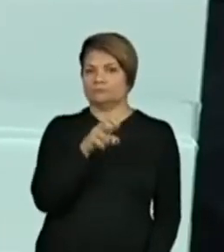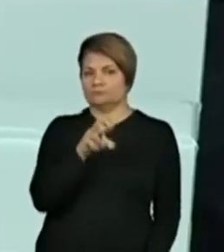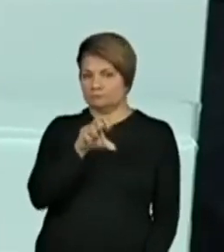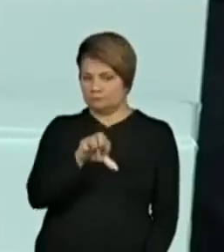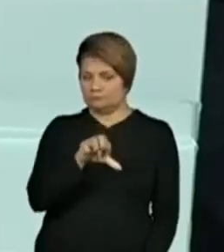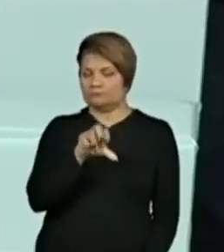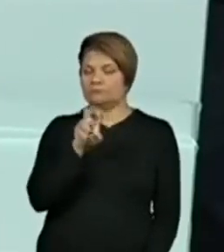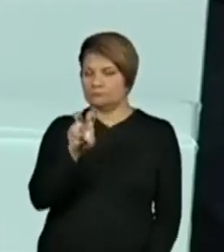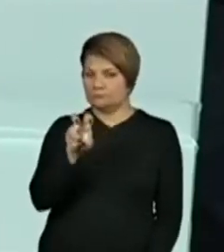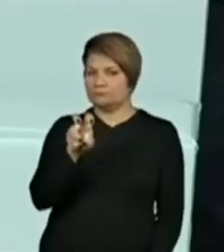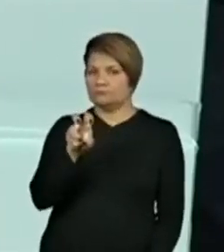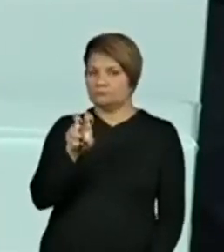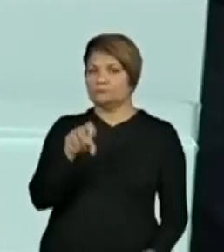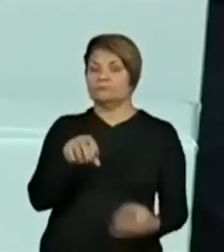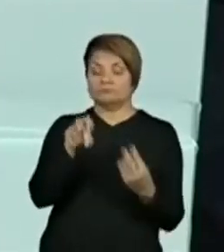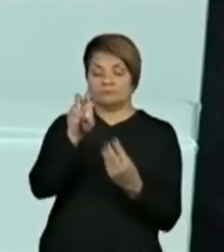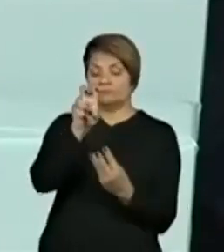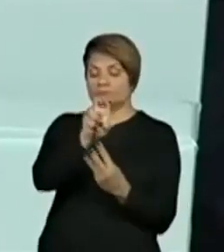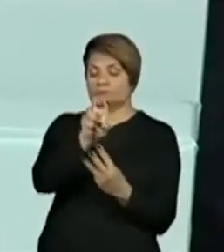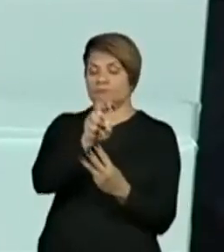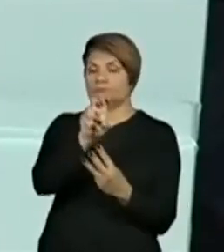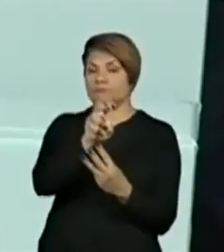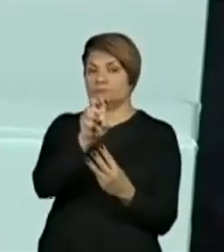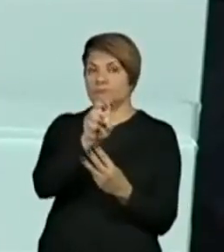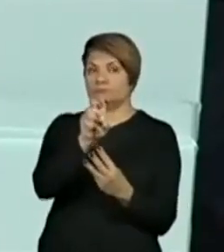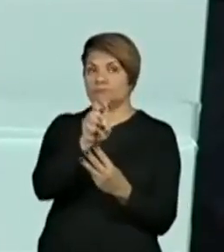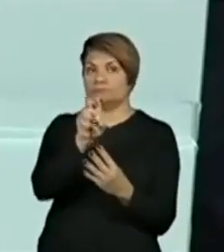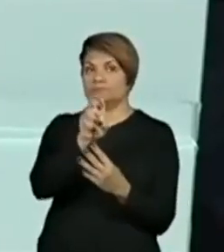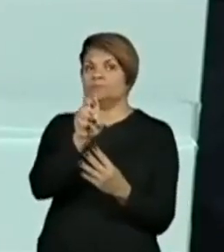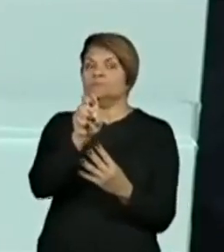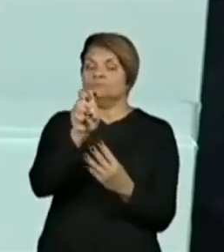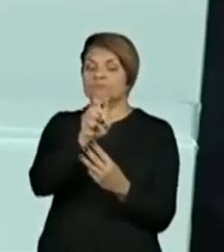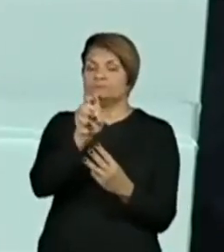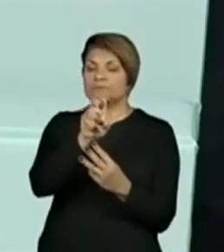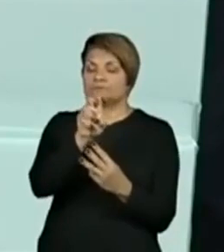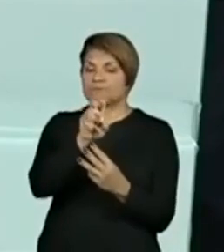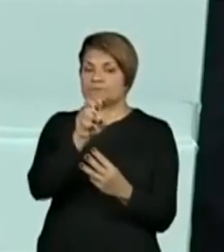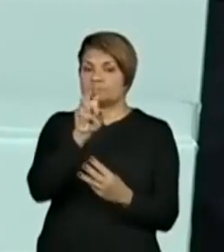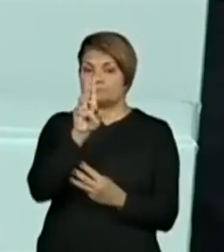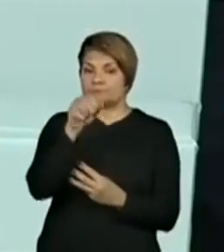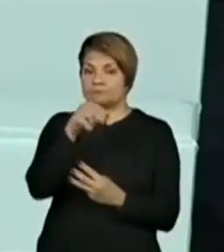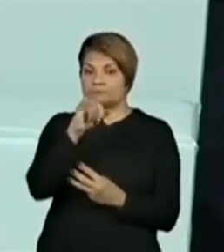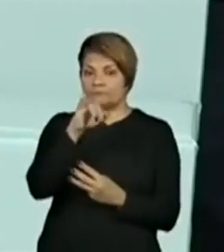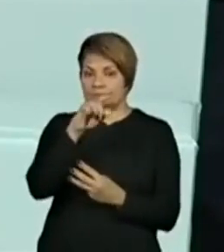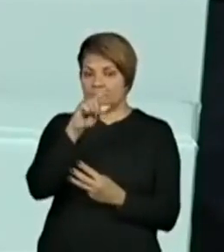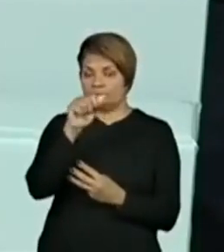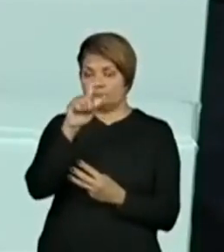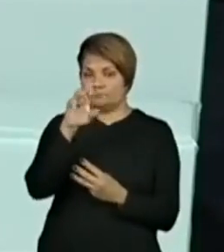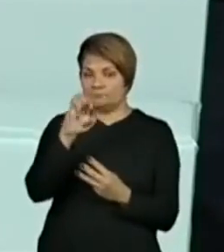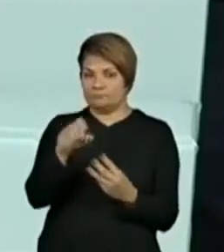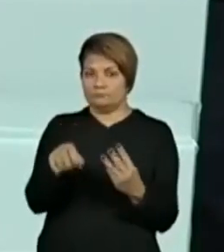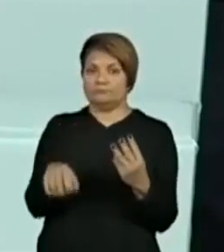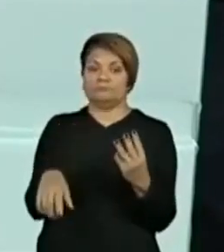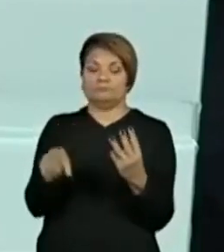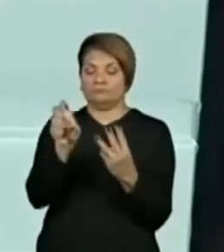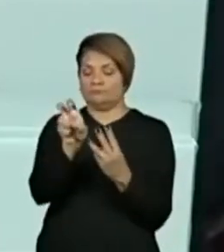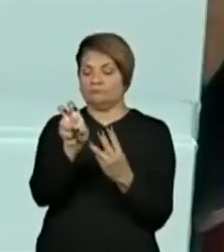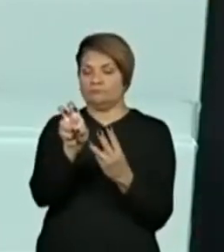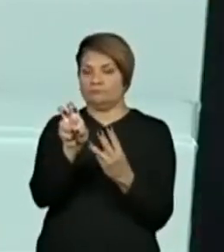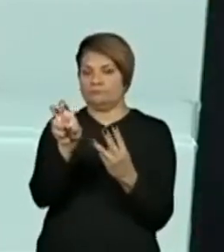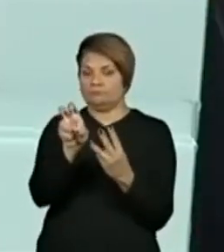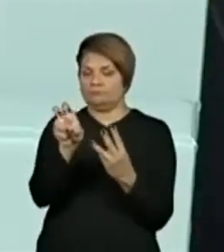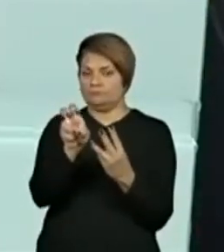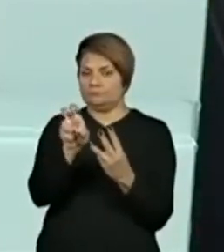é unidade. 5 unidades. E 528, o 5 é centena.